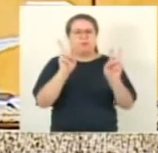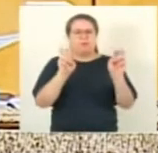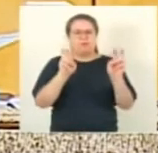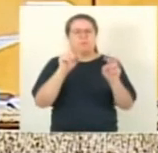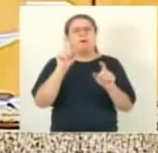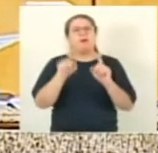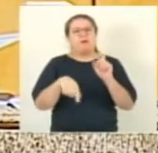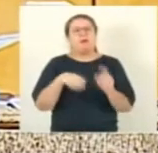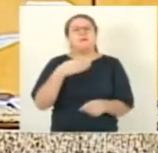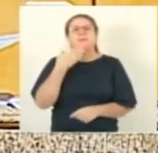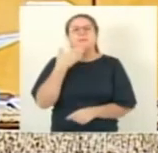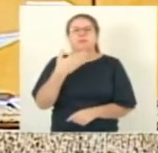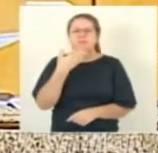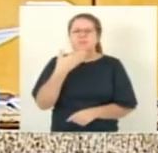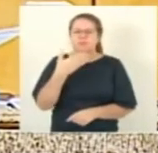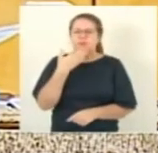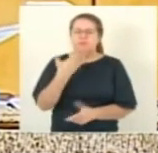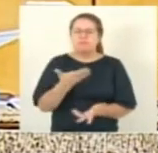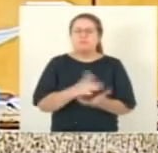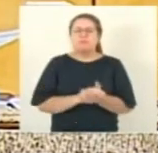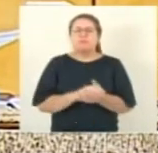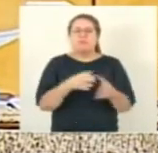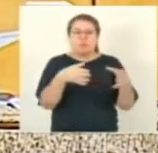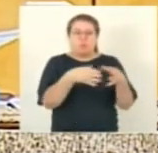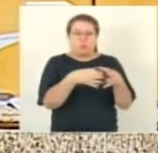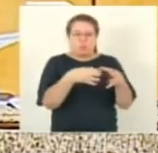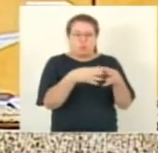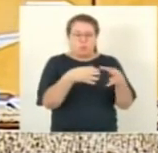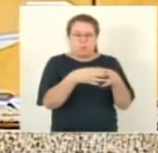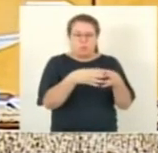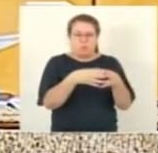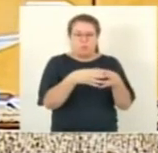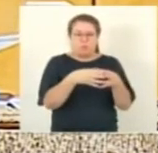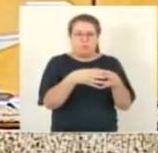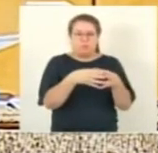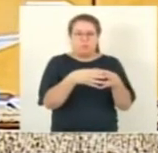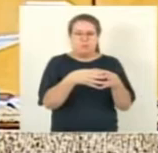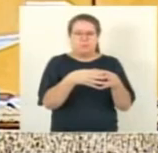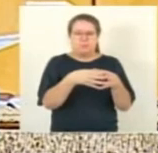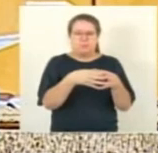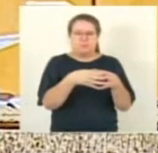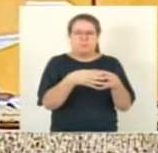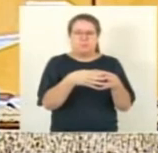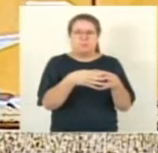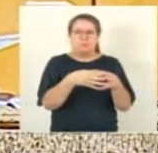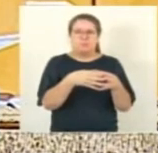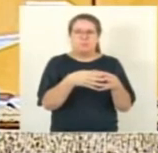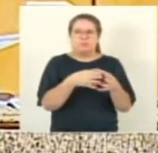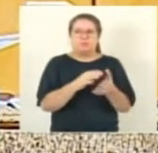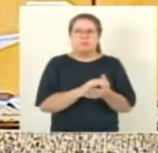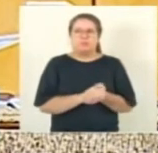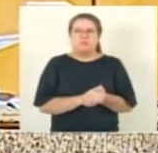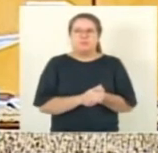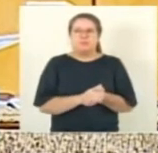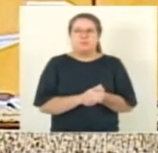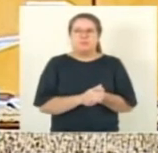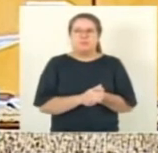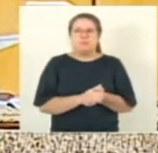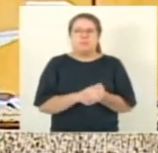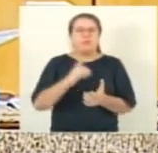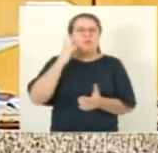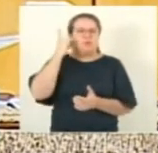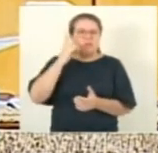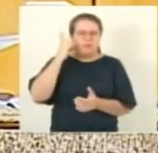de indicações das comissões parlamentares das senhoras